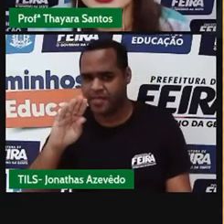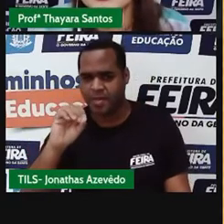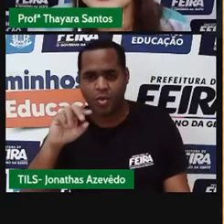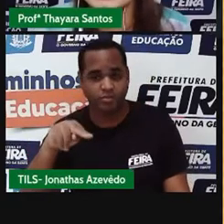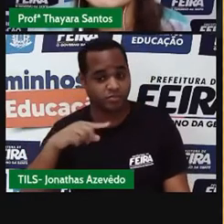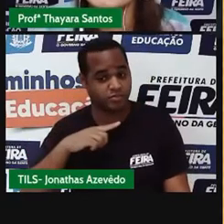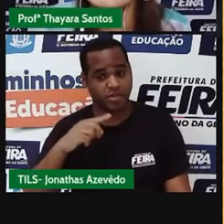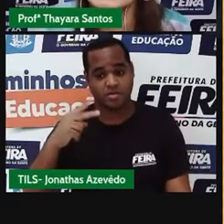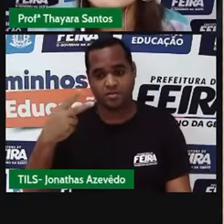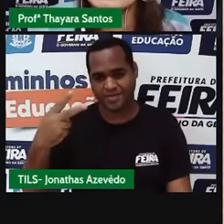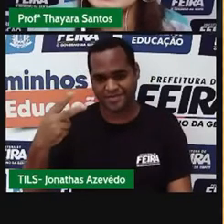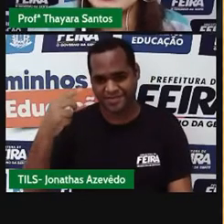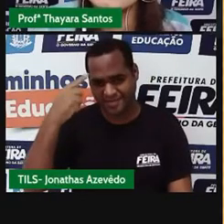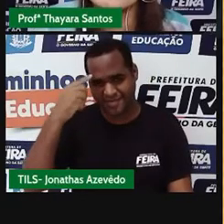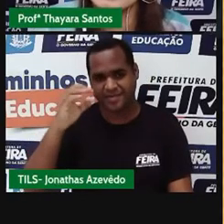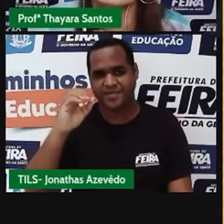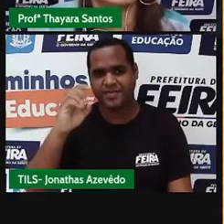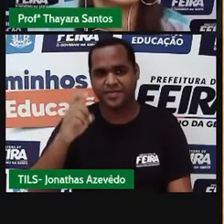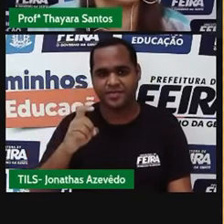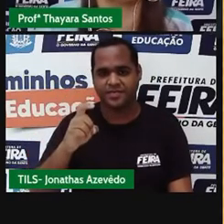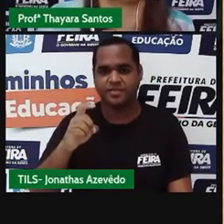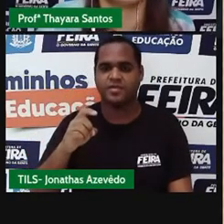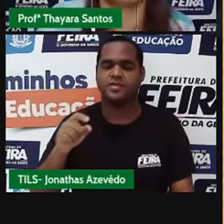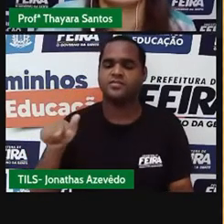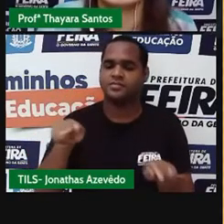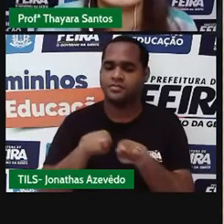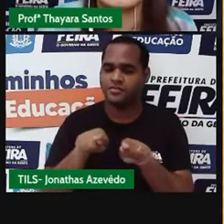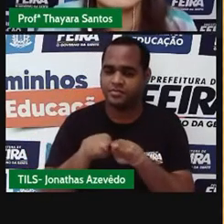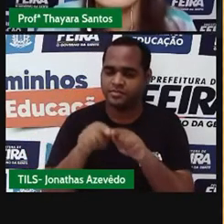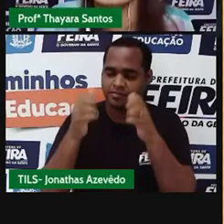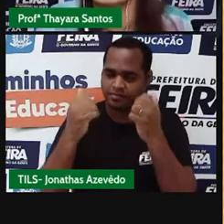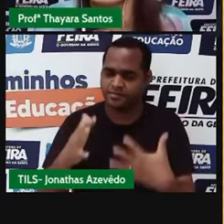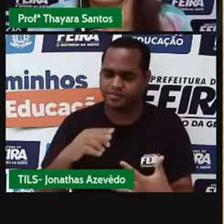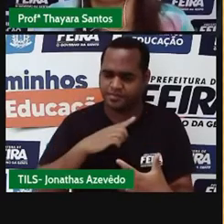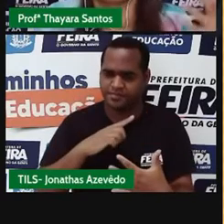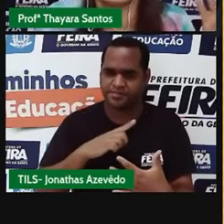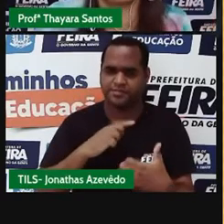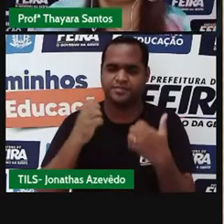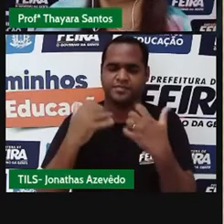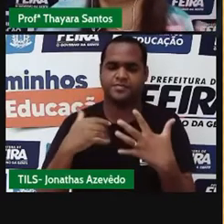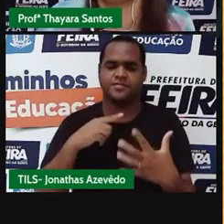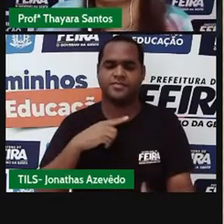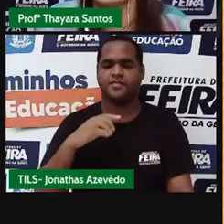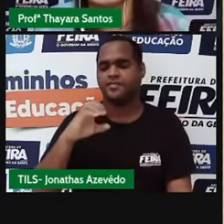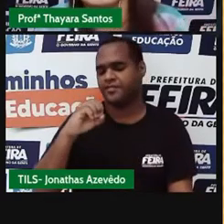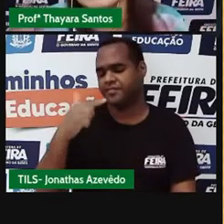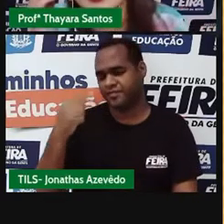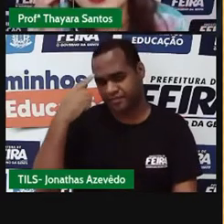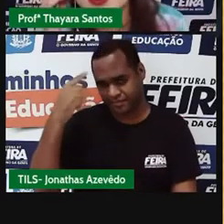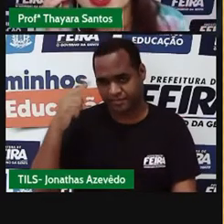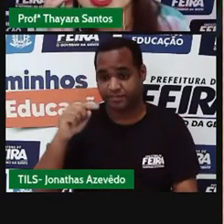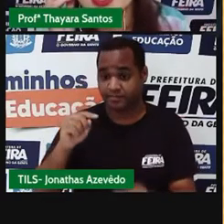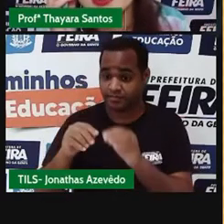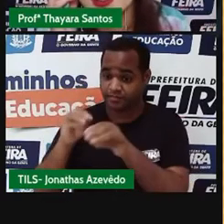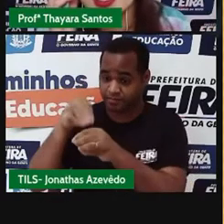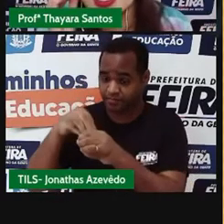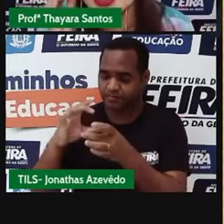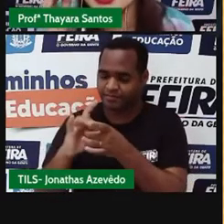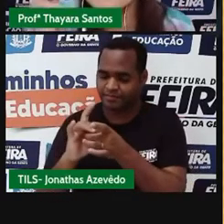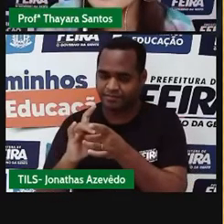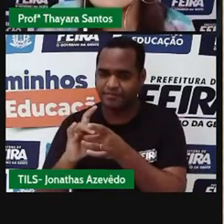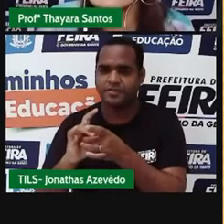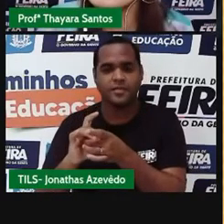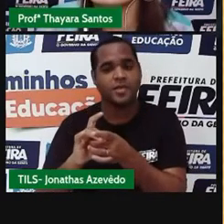oxigênio. Então, nesse caso, a gente também tem uma substância composta, porque eu tenho carbono e oxigênio na mesma substância.